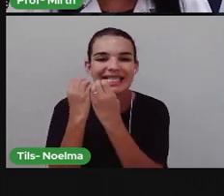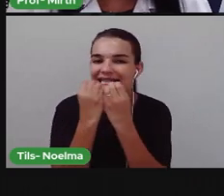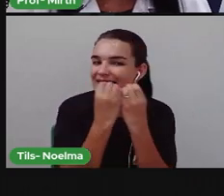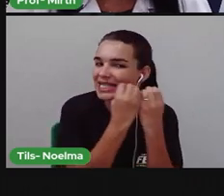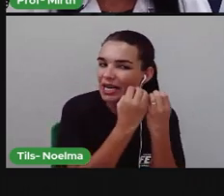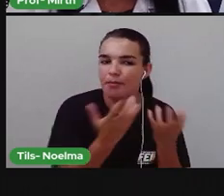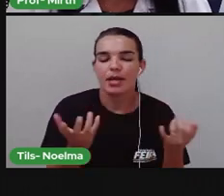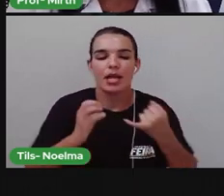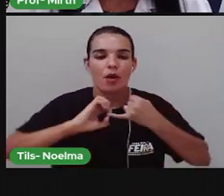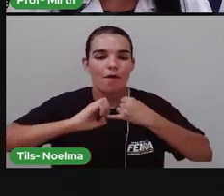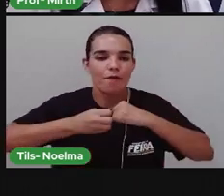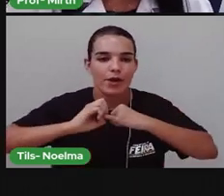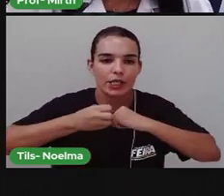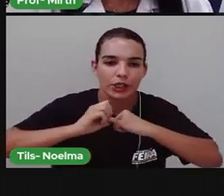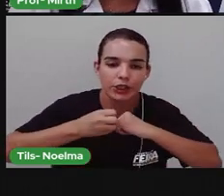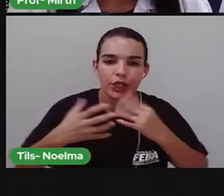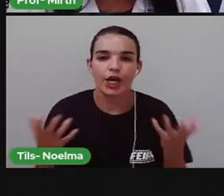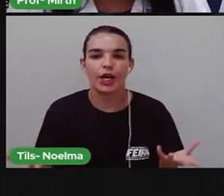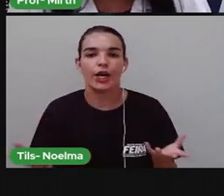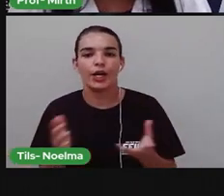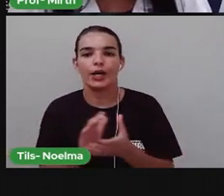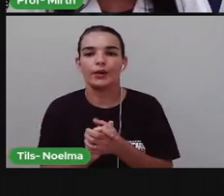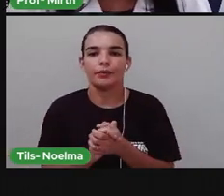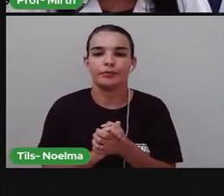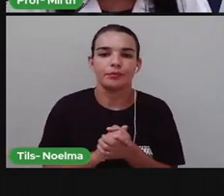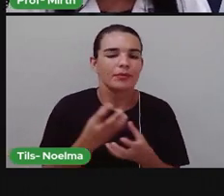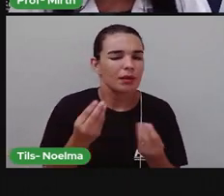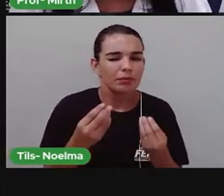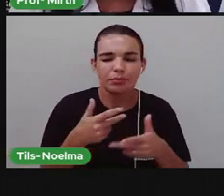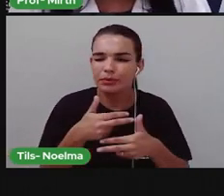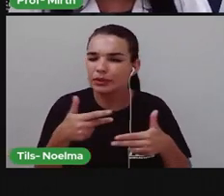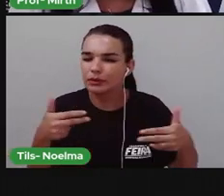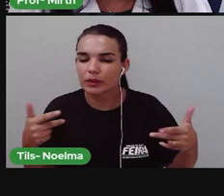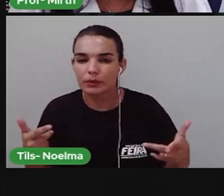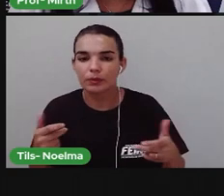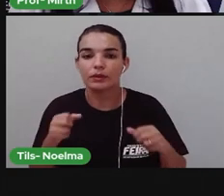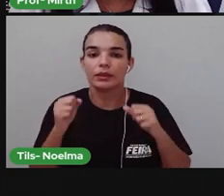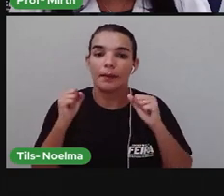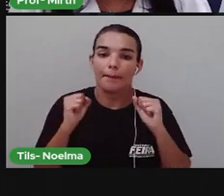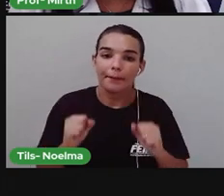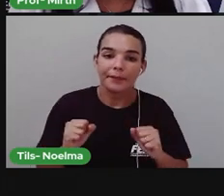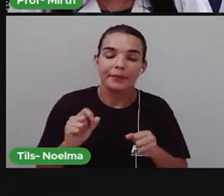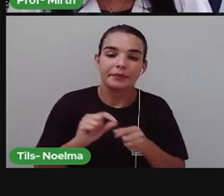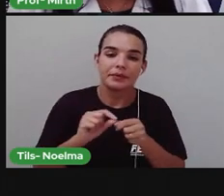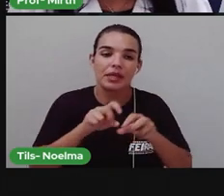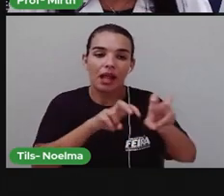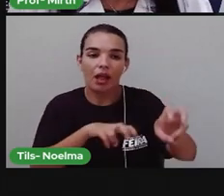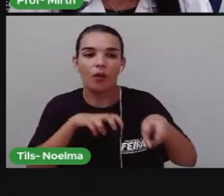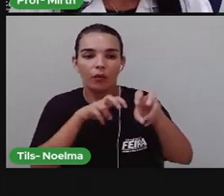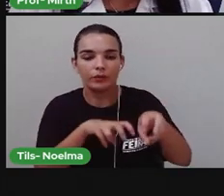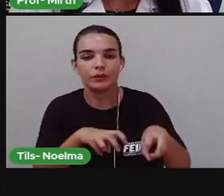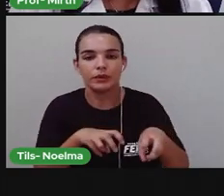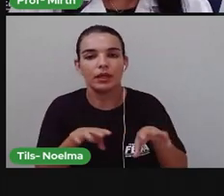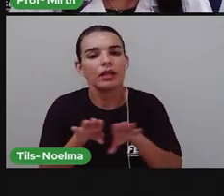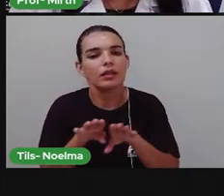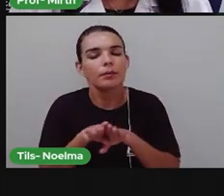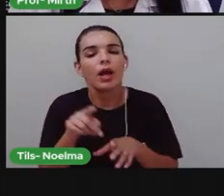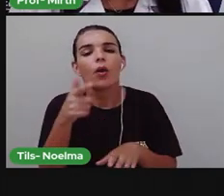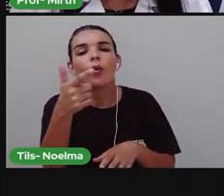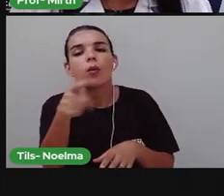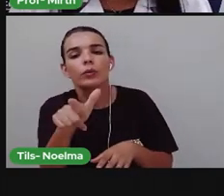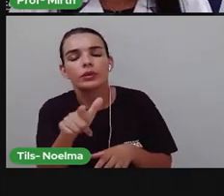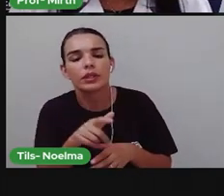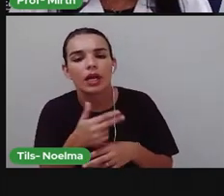o feijão Como a cana de açúcar Dentre várias outras Plantações E outro motivo